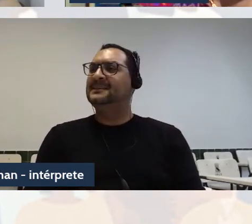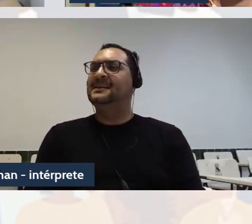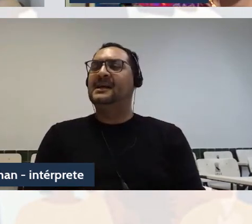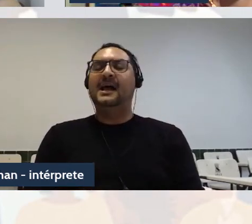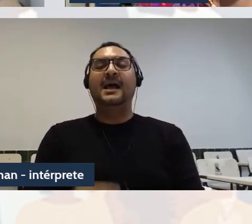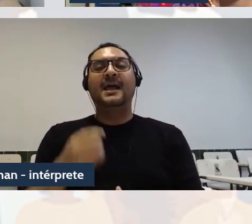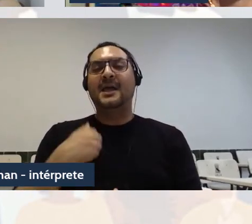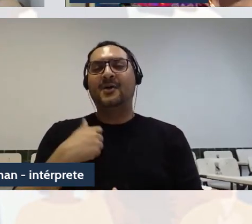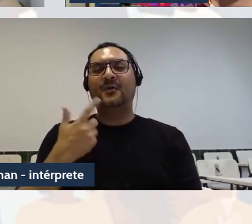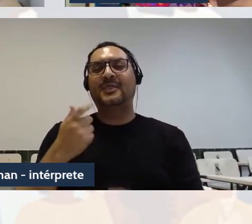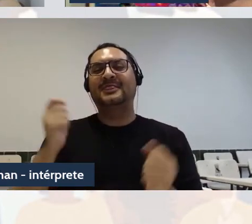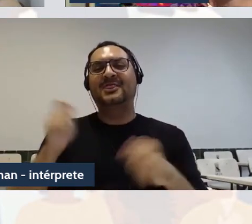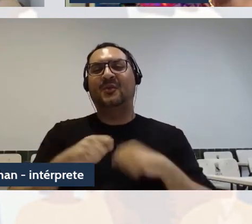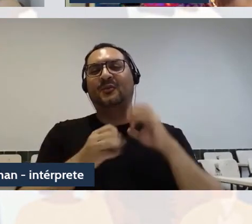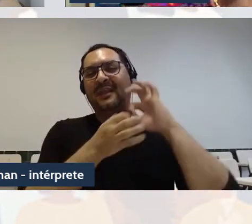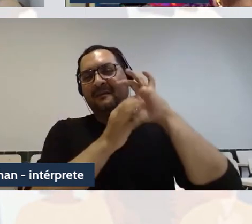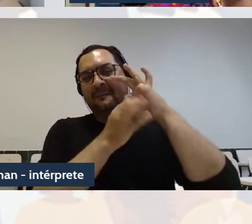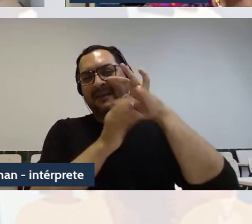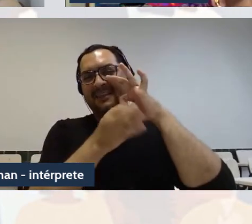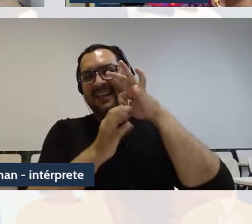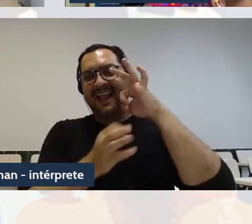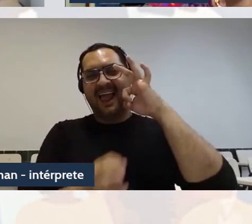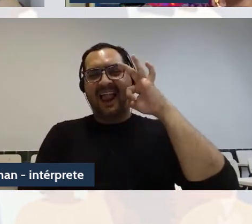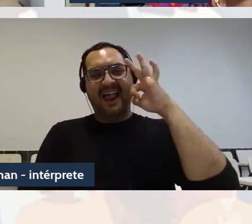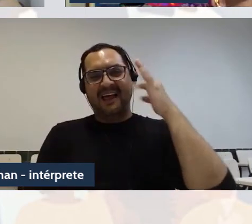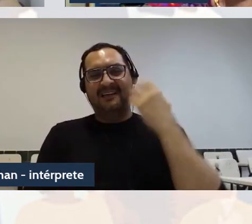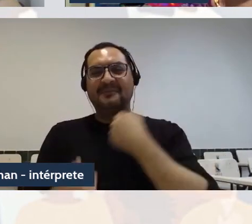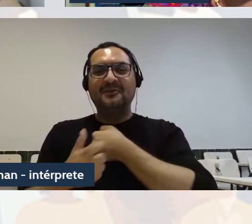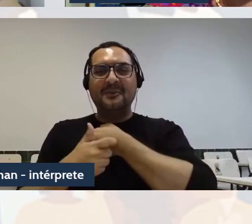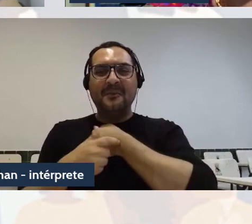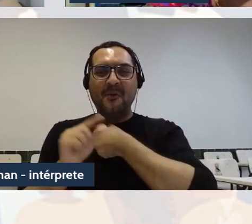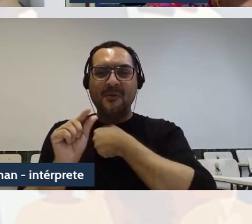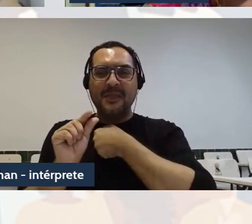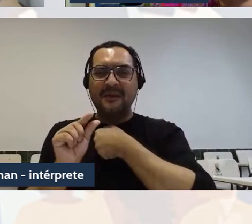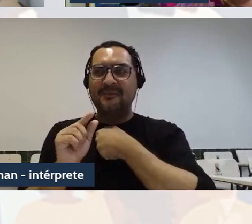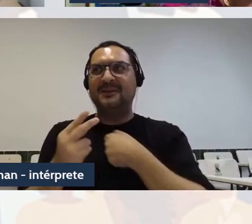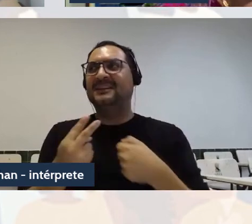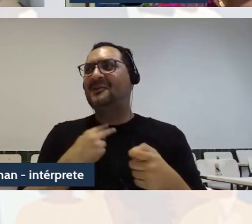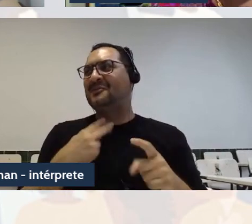não daria para a gente no tempo que tem aqui discutir tudo isso, não, né,